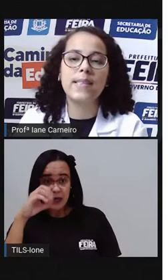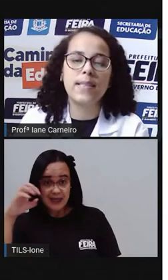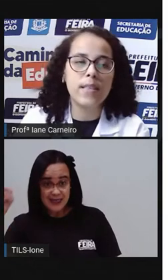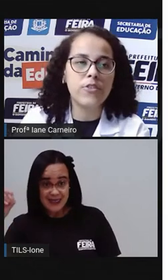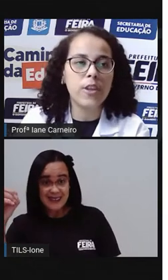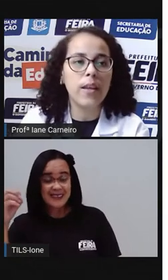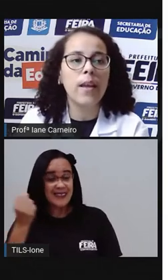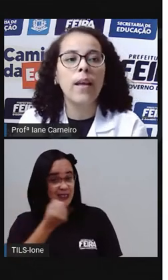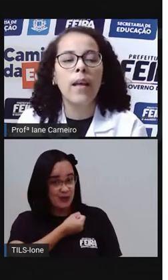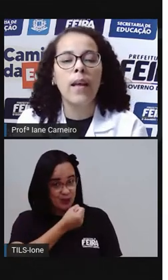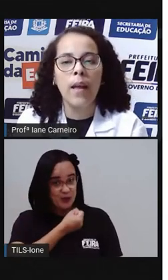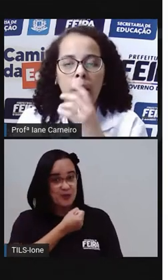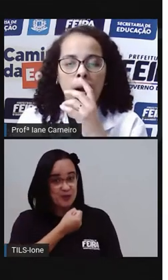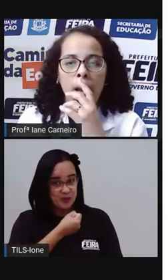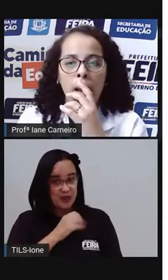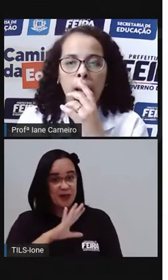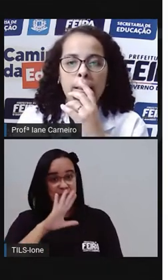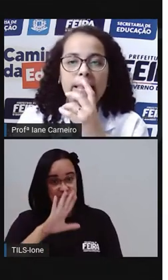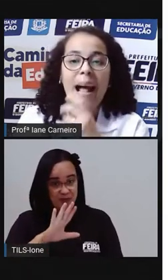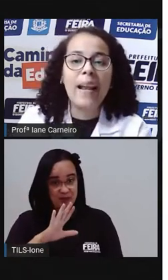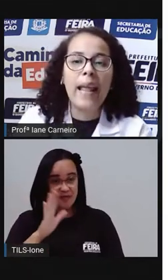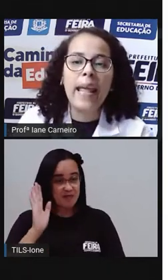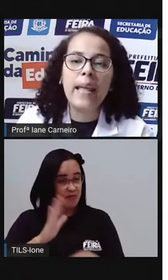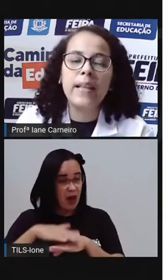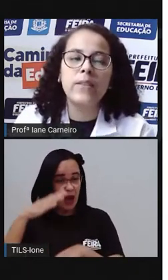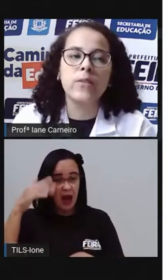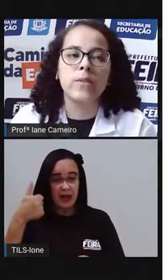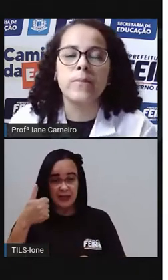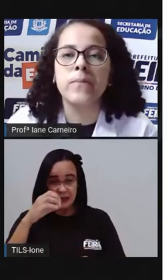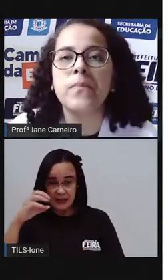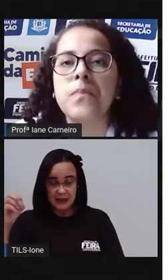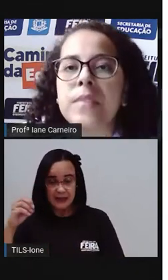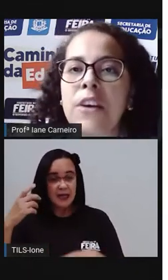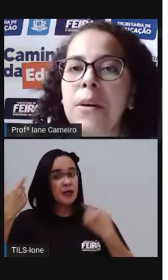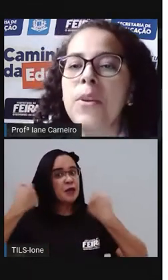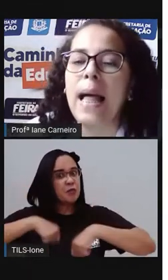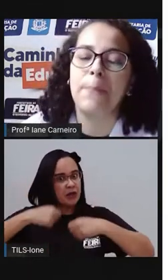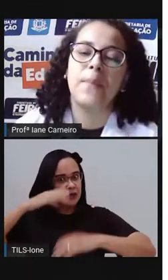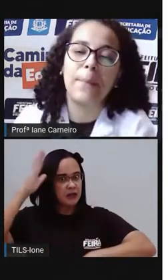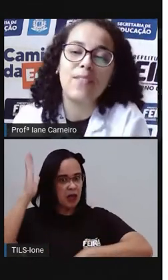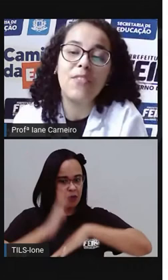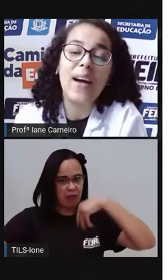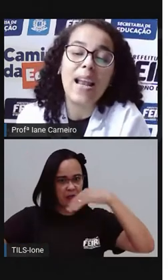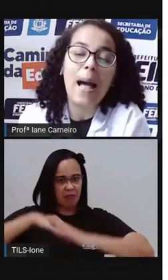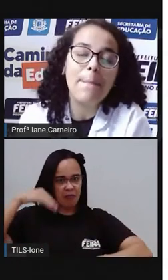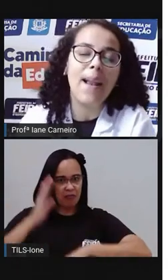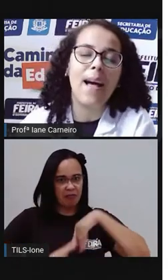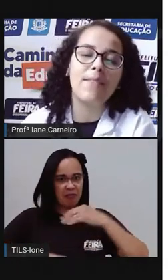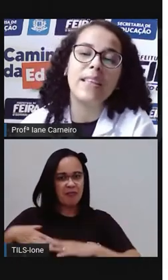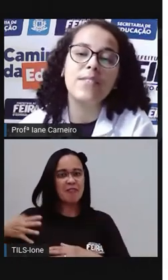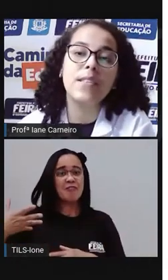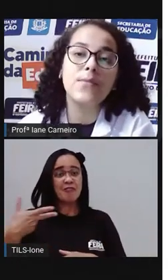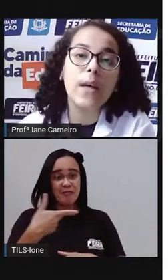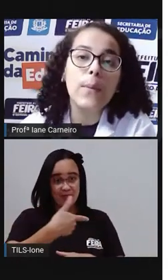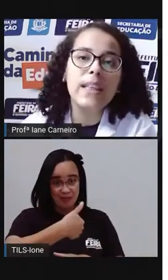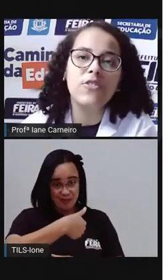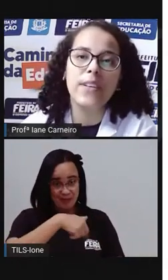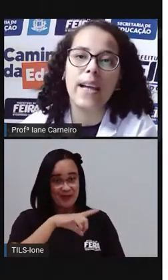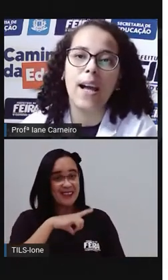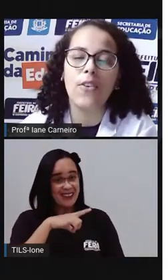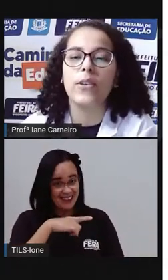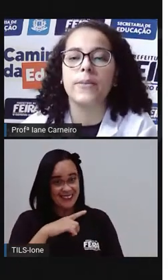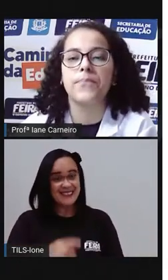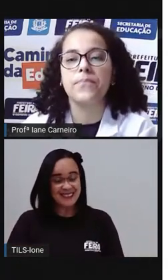exige talento. Então vamos lá. A Pró vai falar a palavra que vocês vão